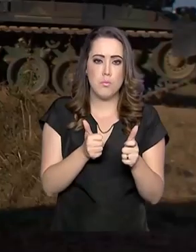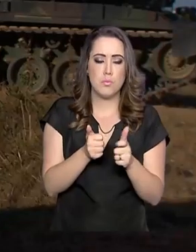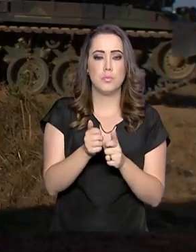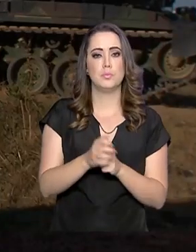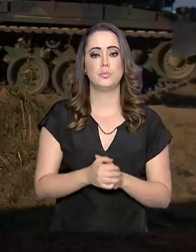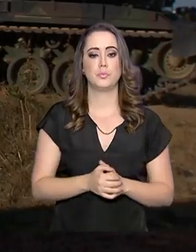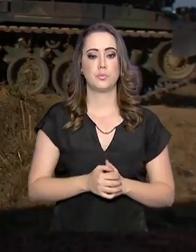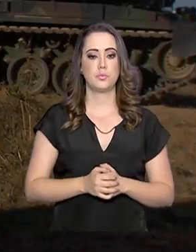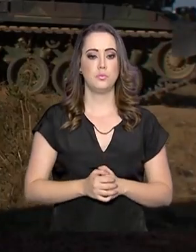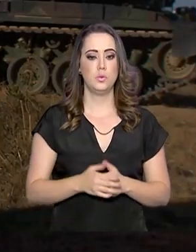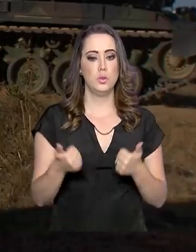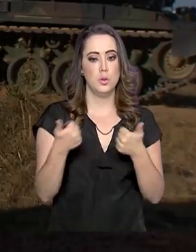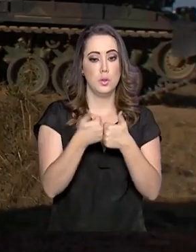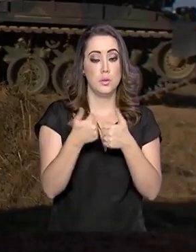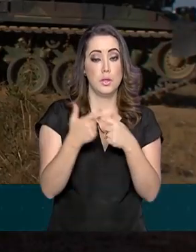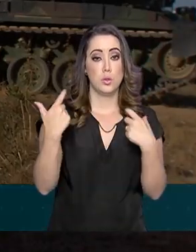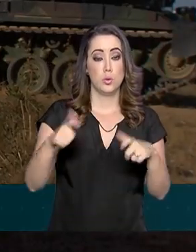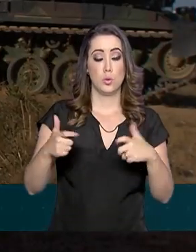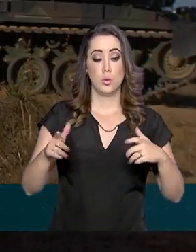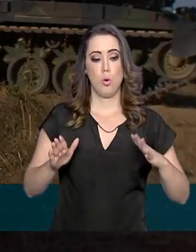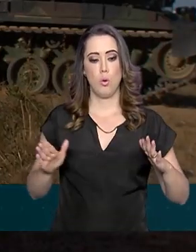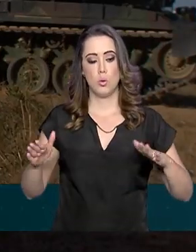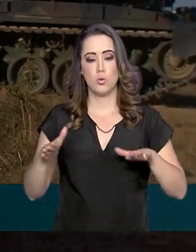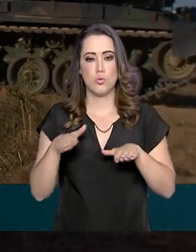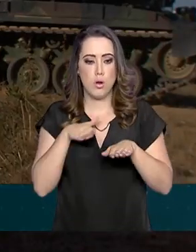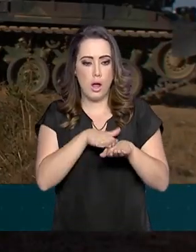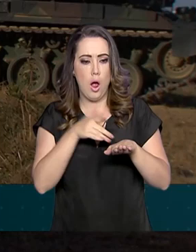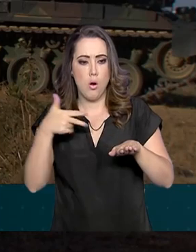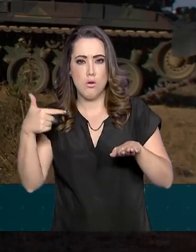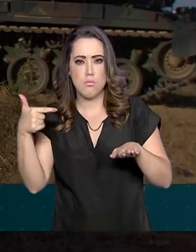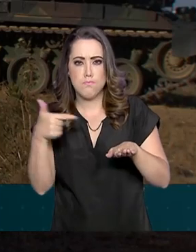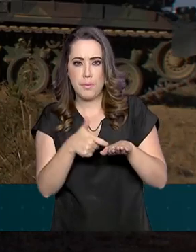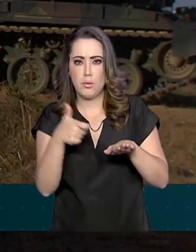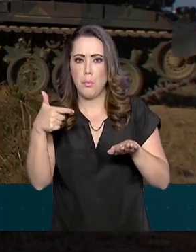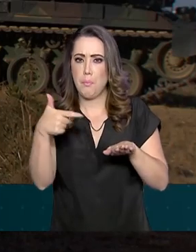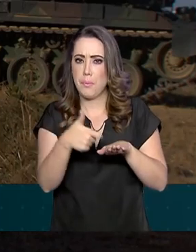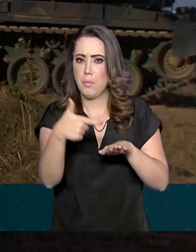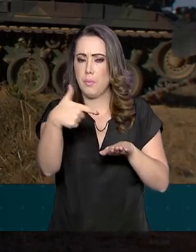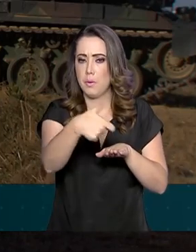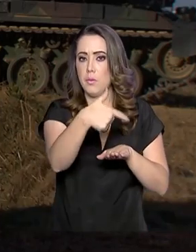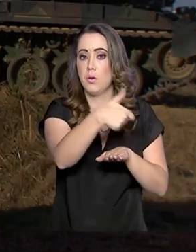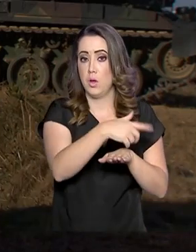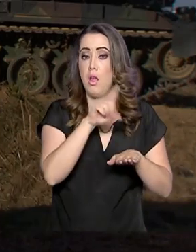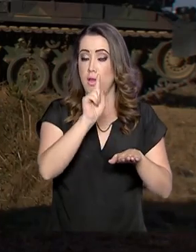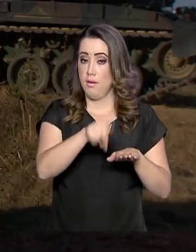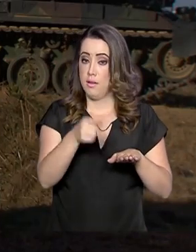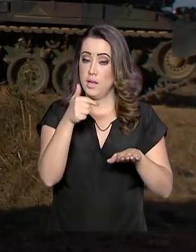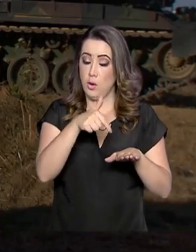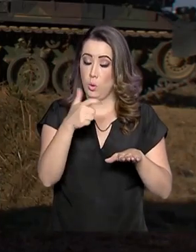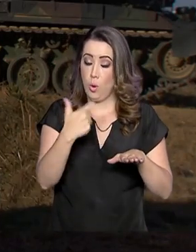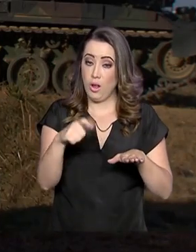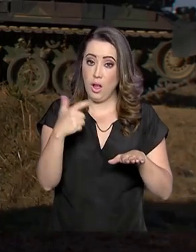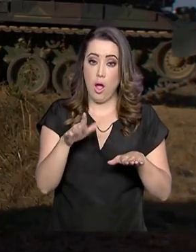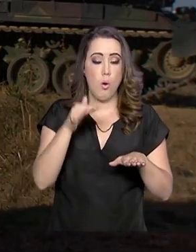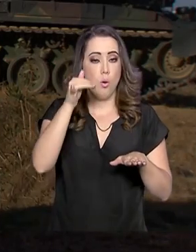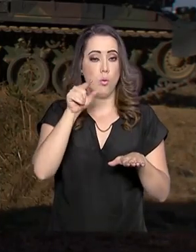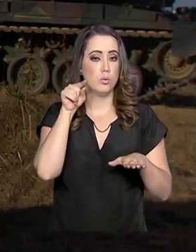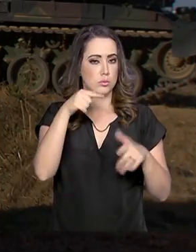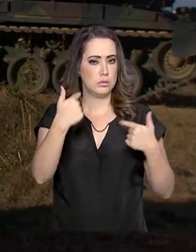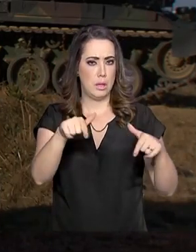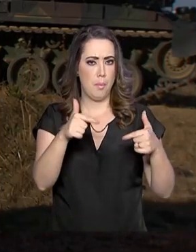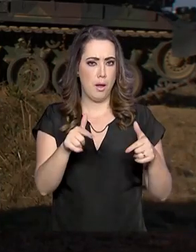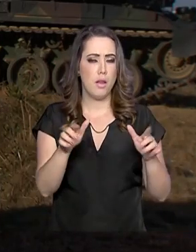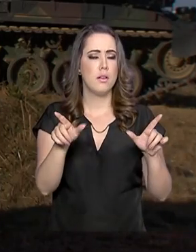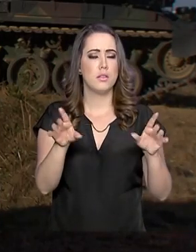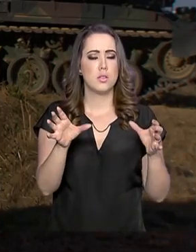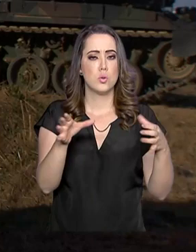Estou aqui perto de uma viatura blindada de combate, um dos equipamentos da artilharia antiaérea. Esse e outros